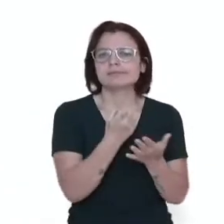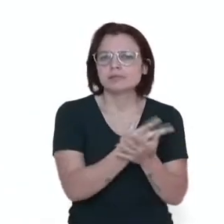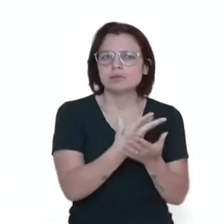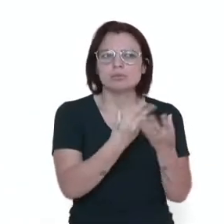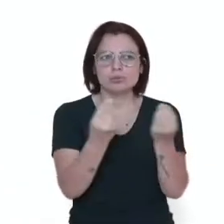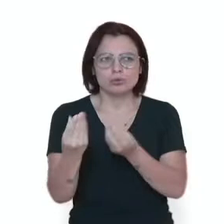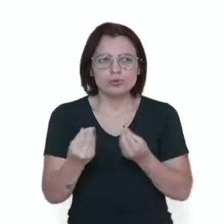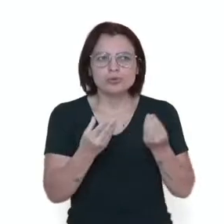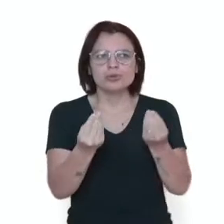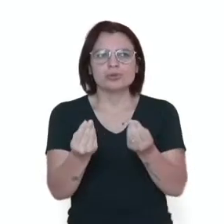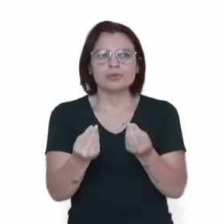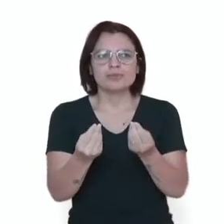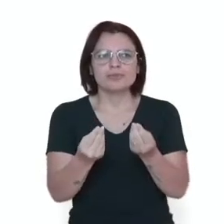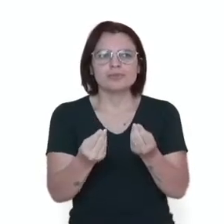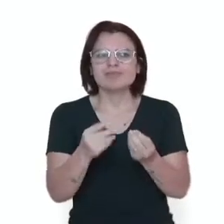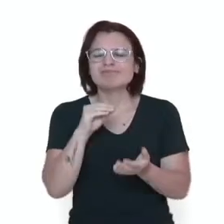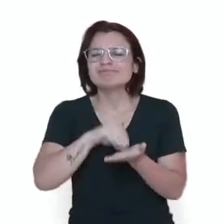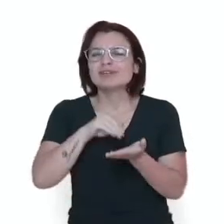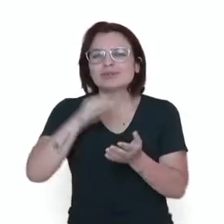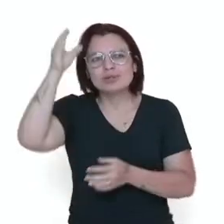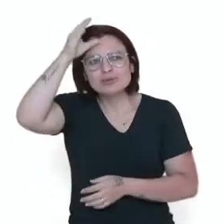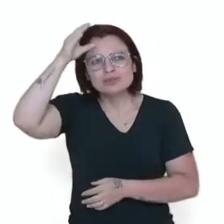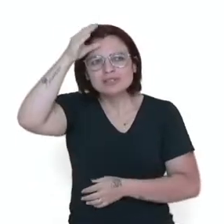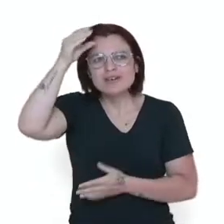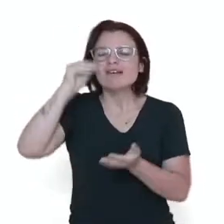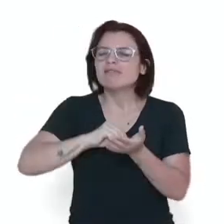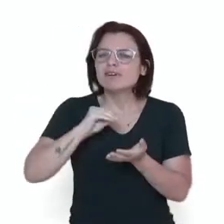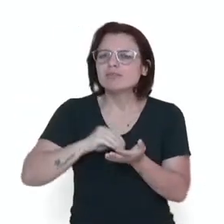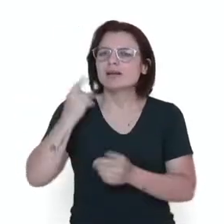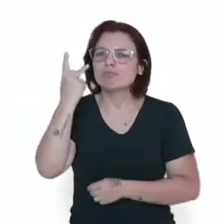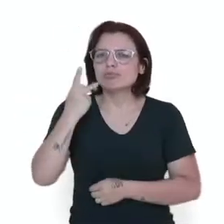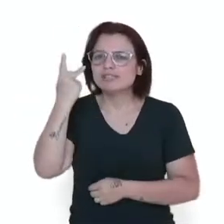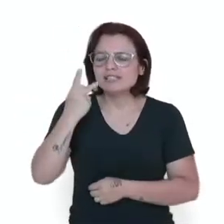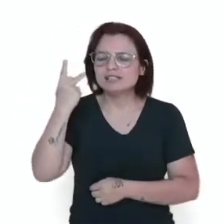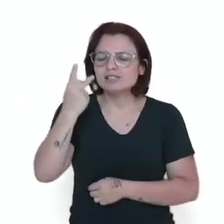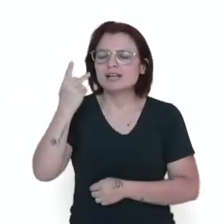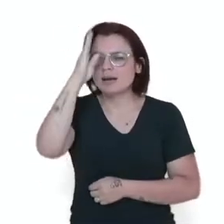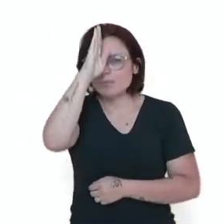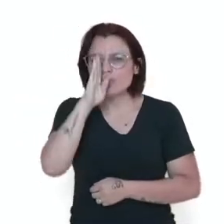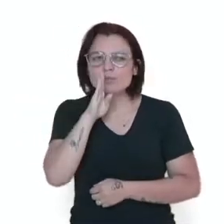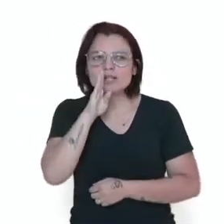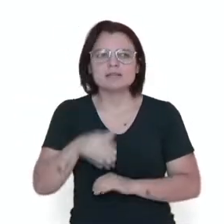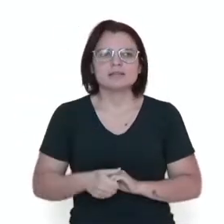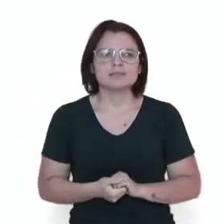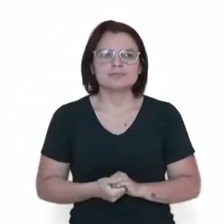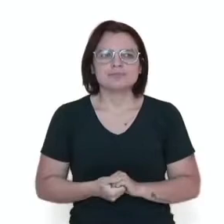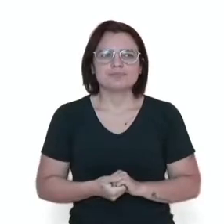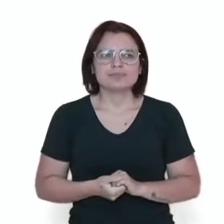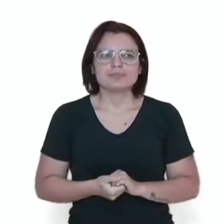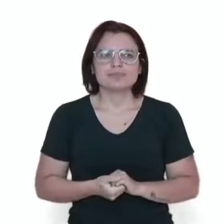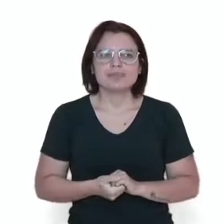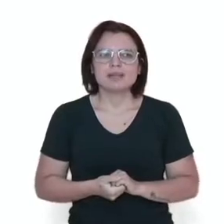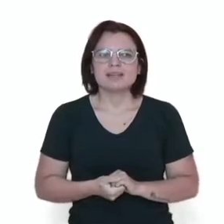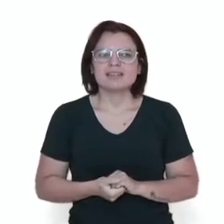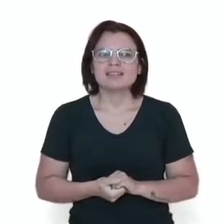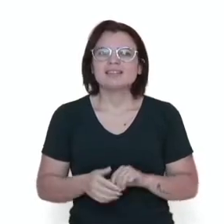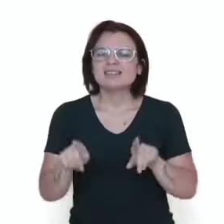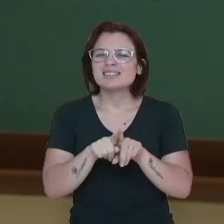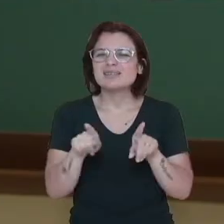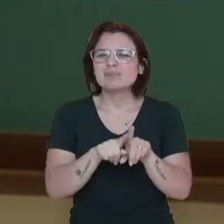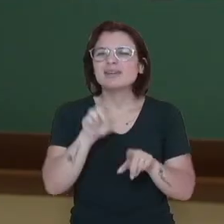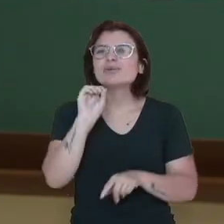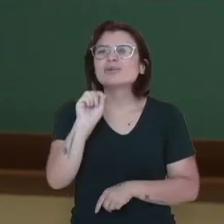de conscientização da população, falta de políticas públicas que incentivem a reciclagem e o reuso e a ineficiência da coleta